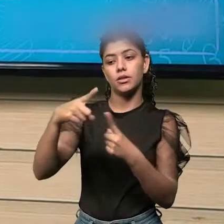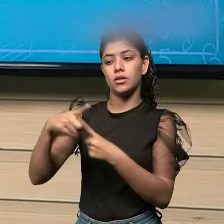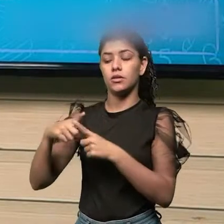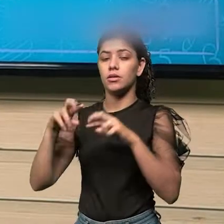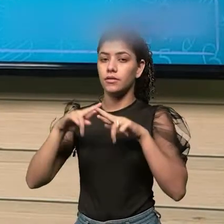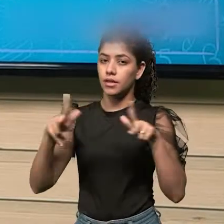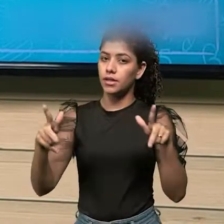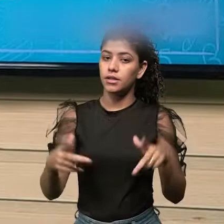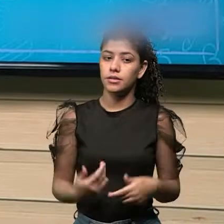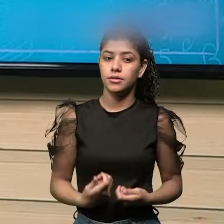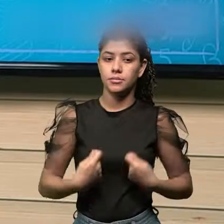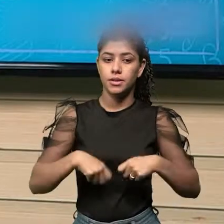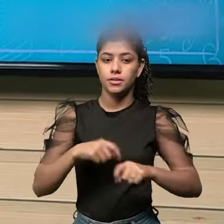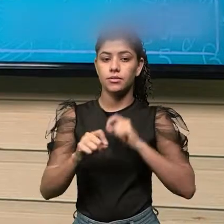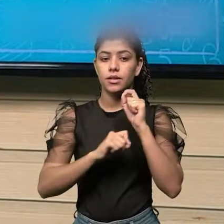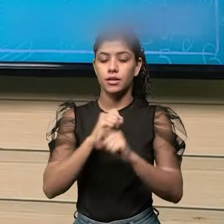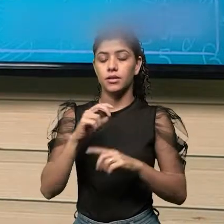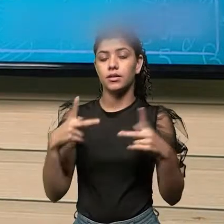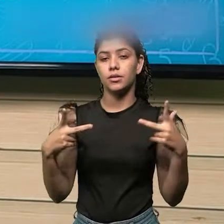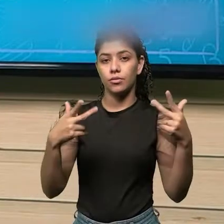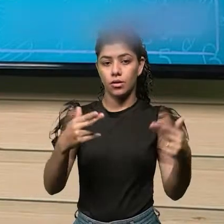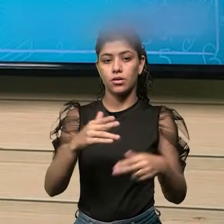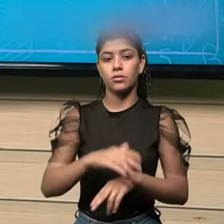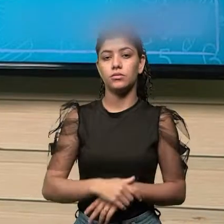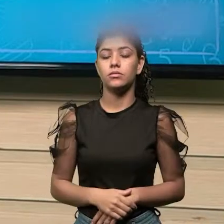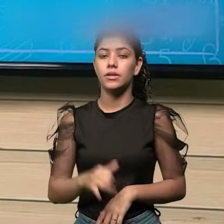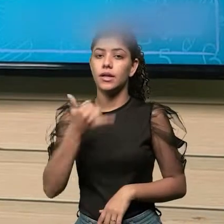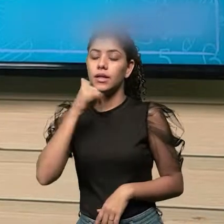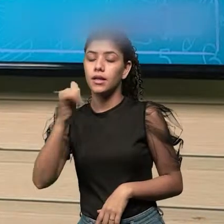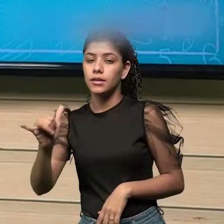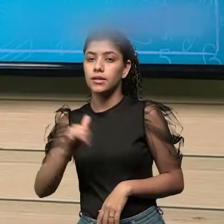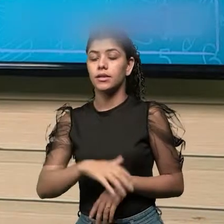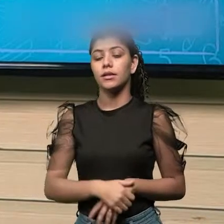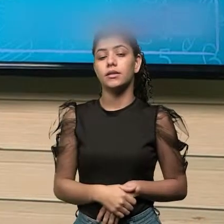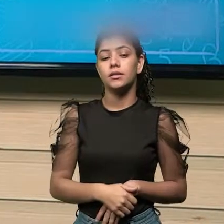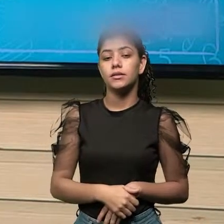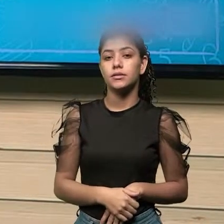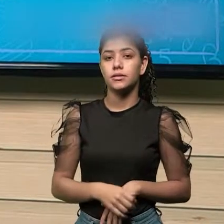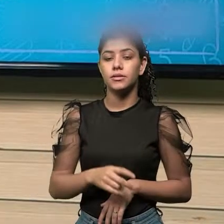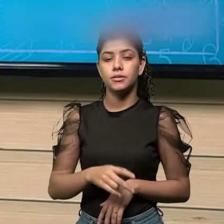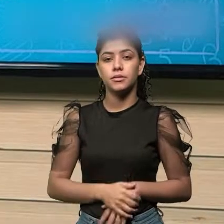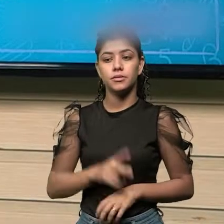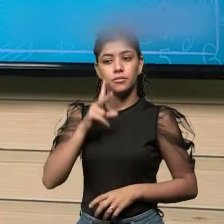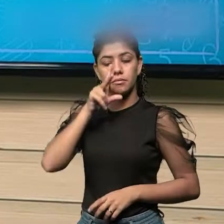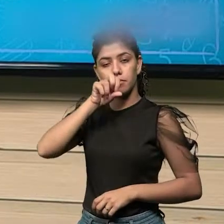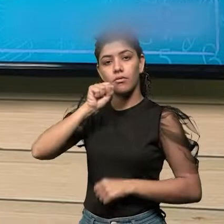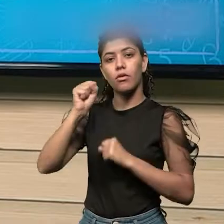Corrente elétrica, tensão elétrica, potência,